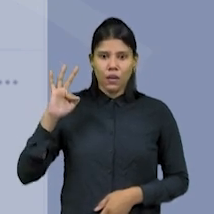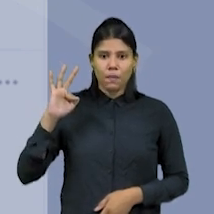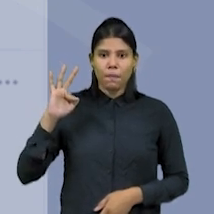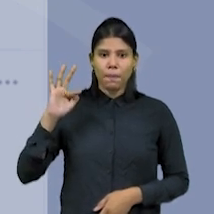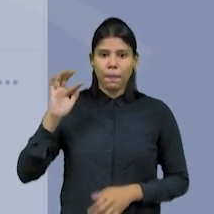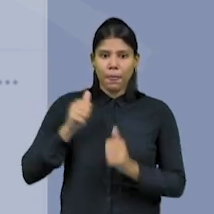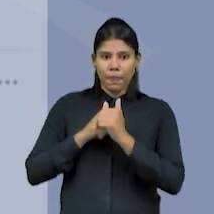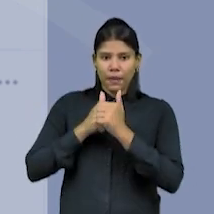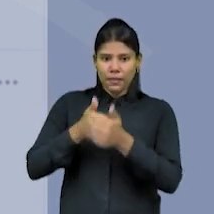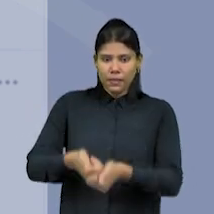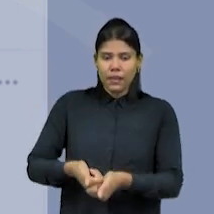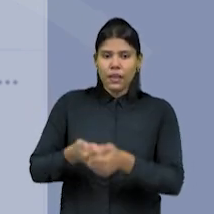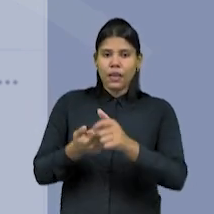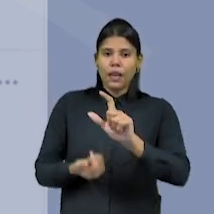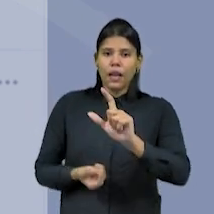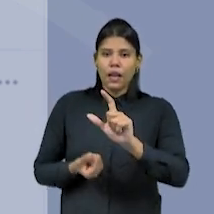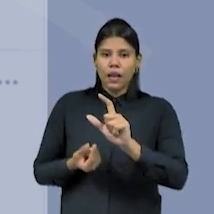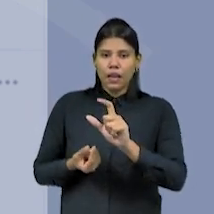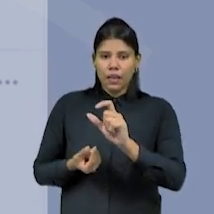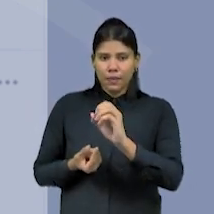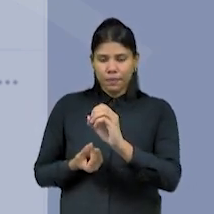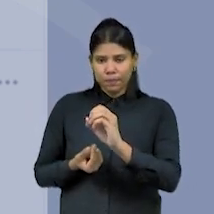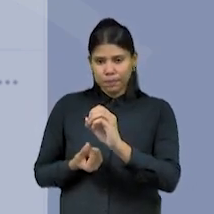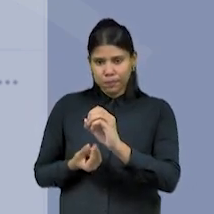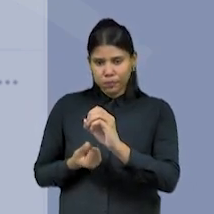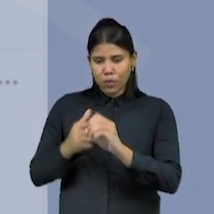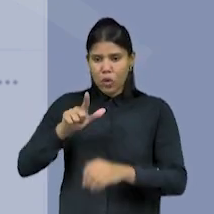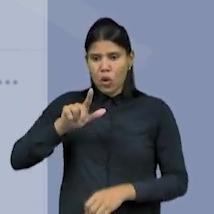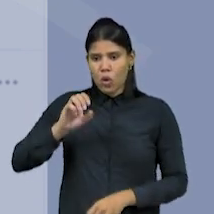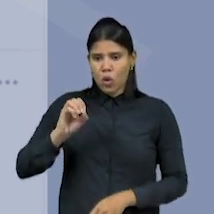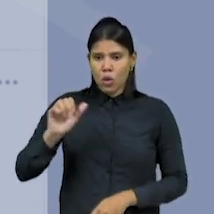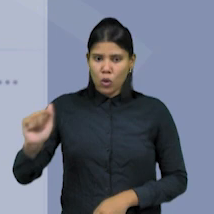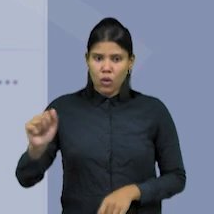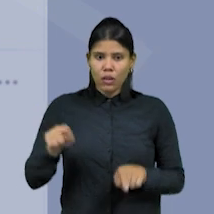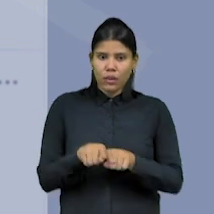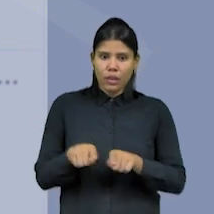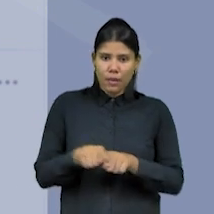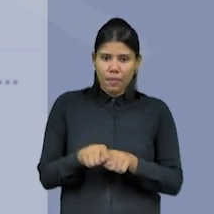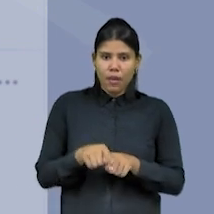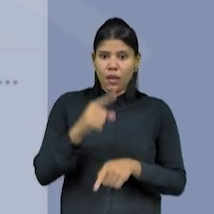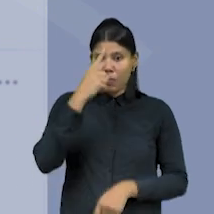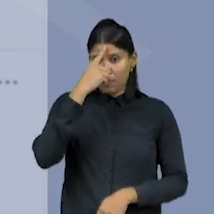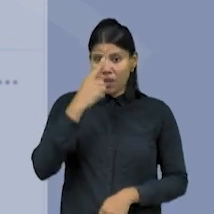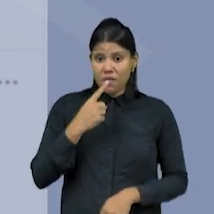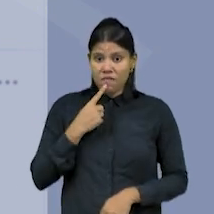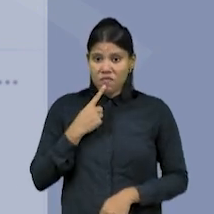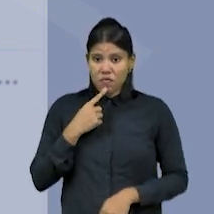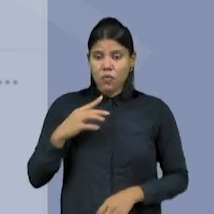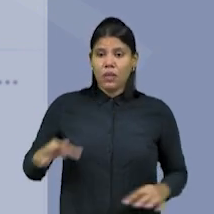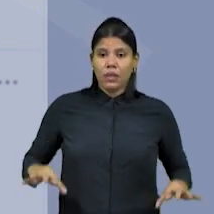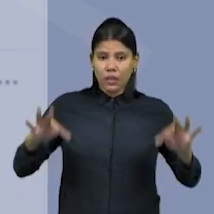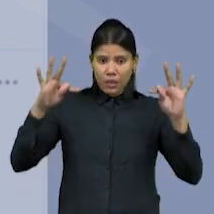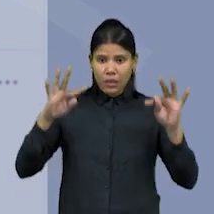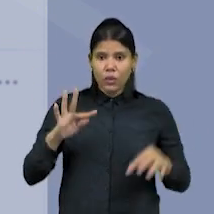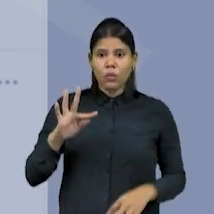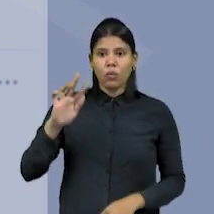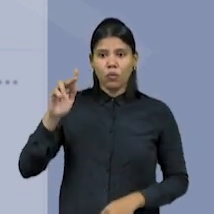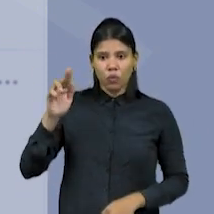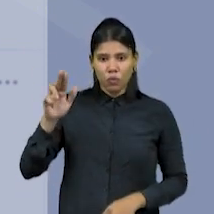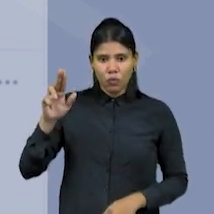orçamentária, bem como os critérios técnicos do Fundo Nacional de Desenvolvimento da Educação,